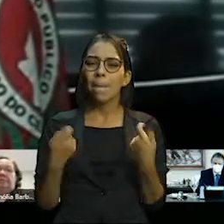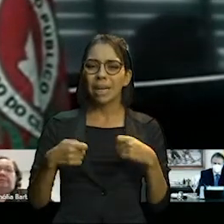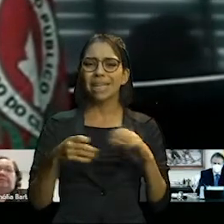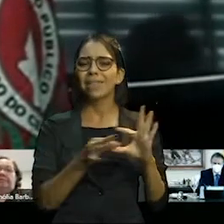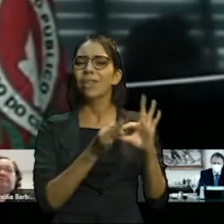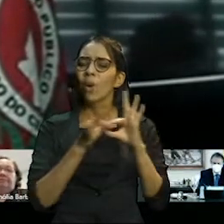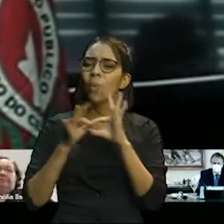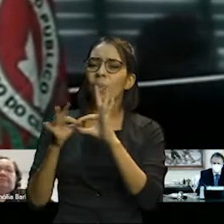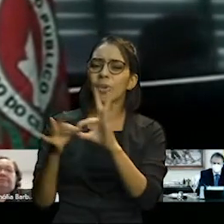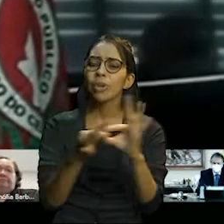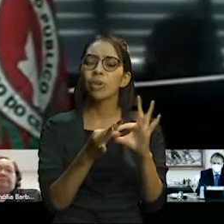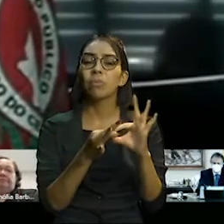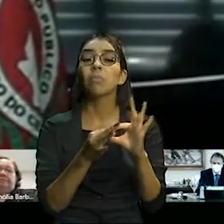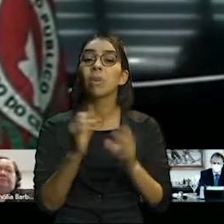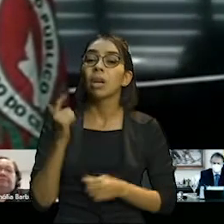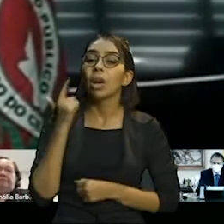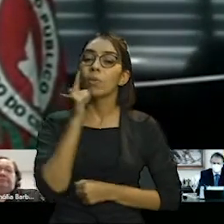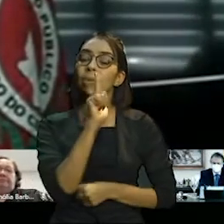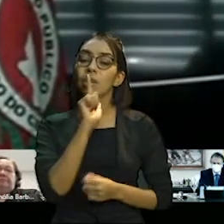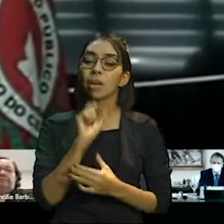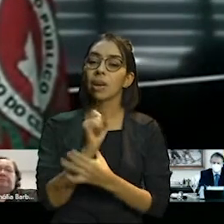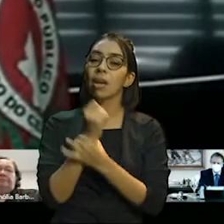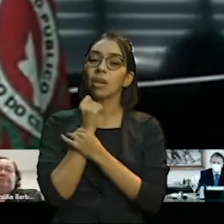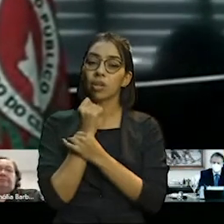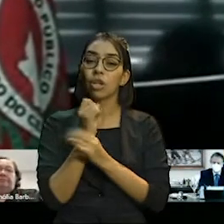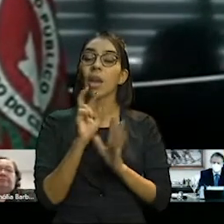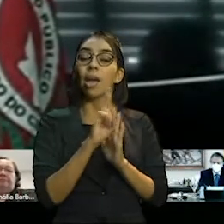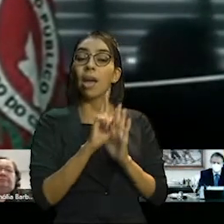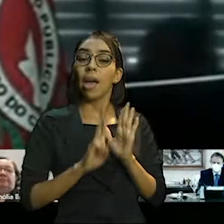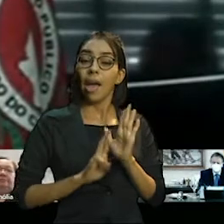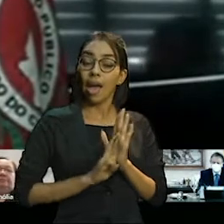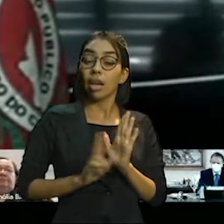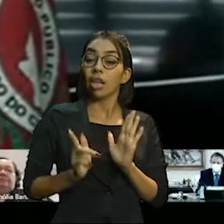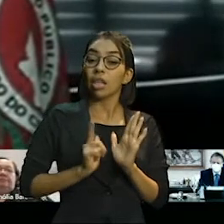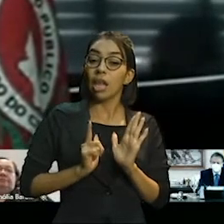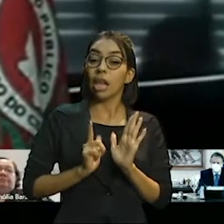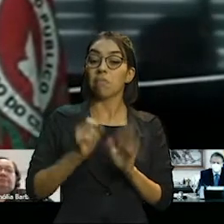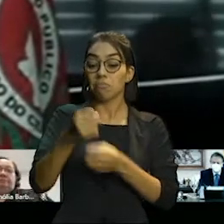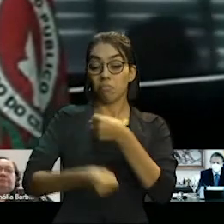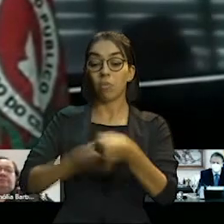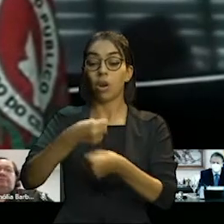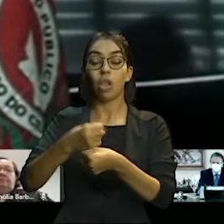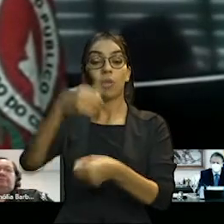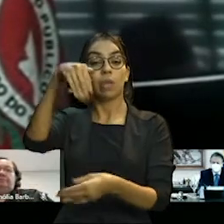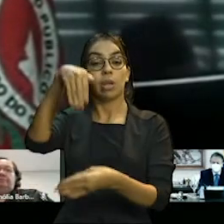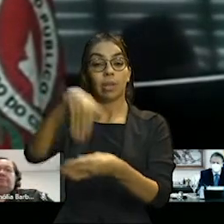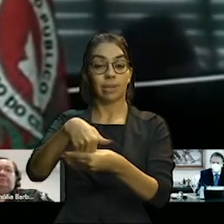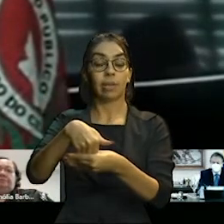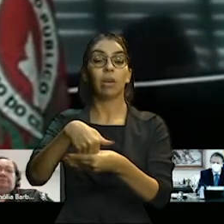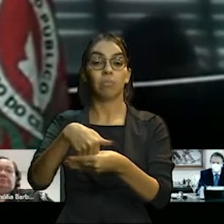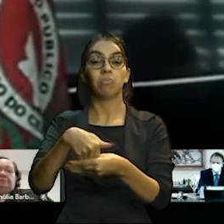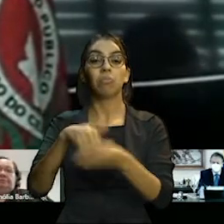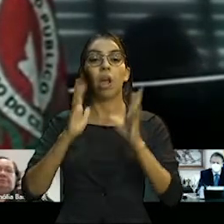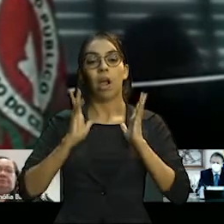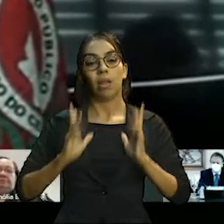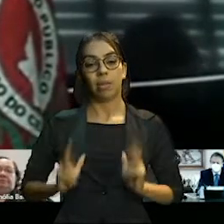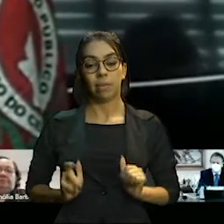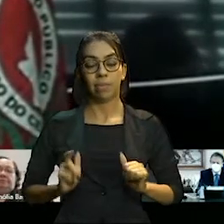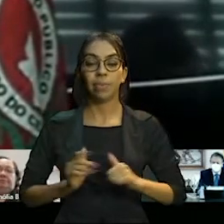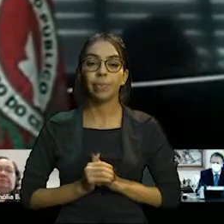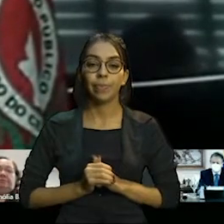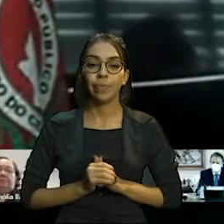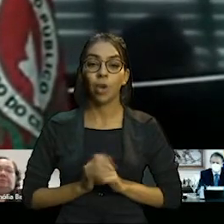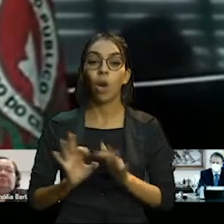unidos para garantirmos a regularidade do processo eleitoral deste ano. Nós temos que estar cada vez mais unidos para